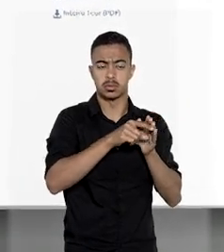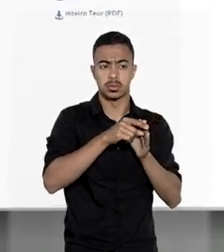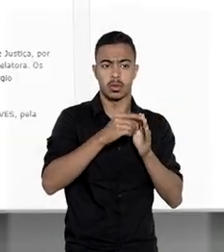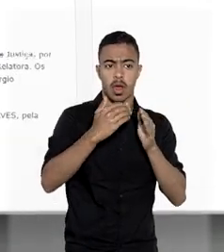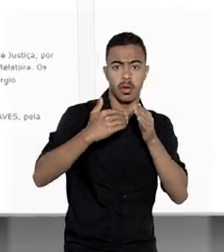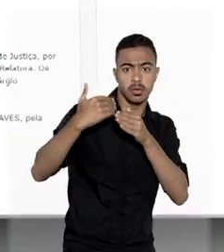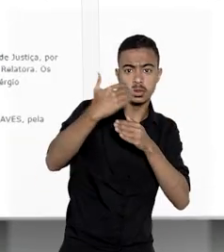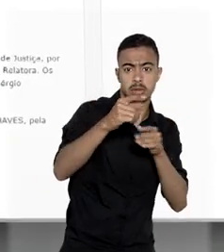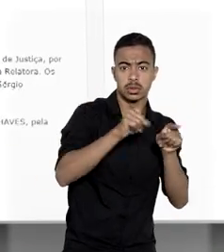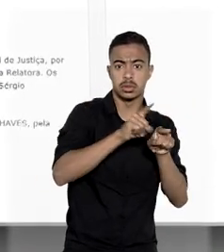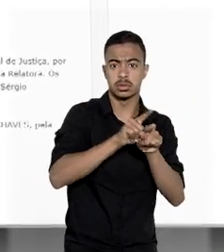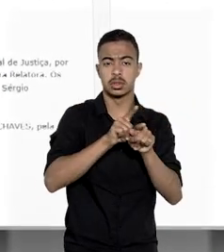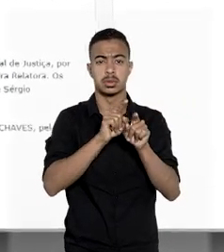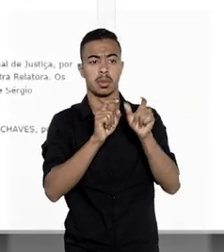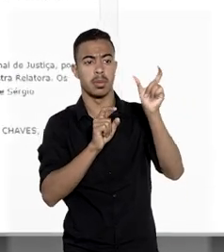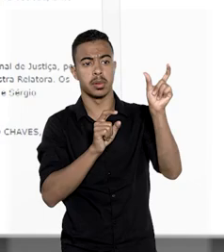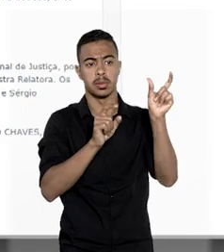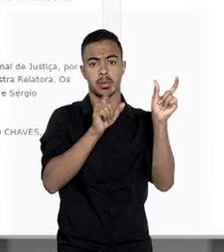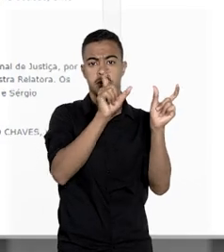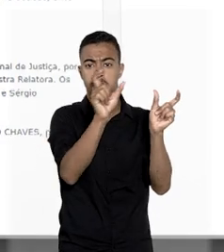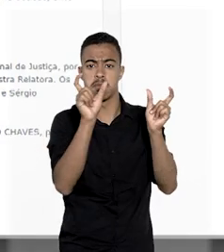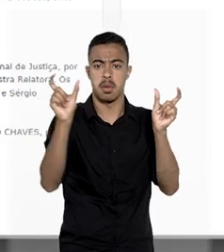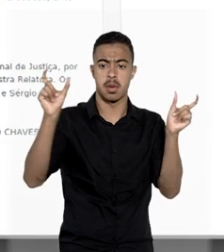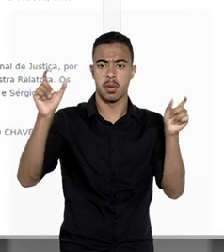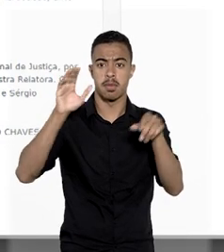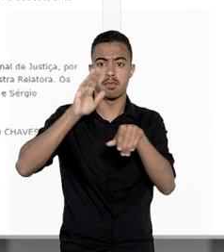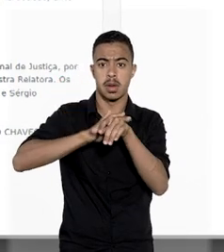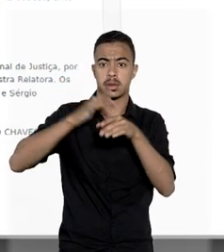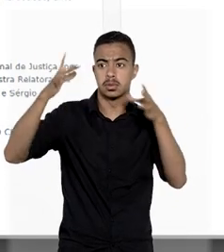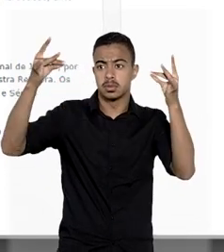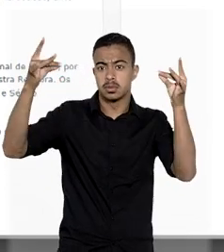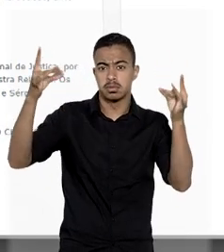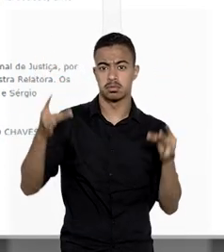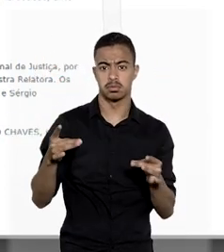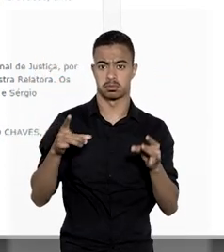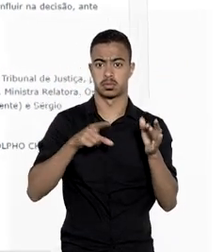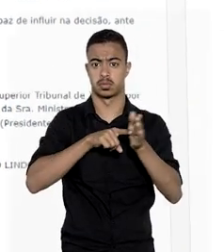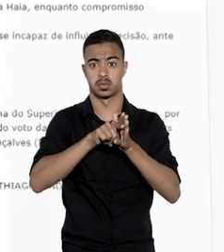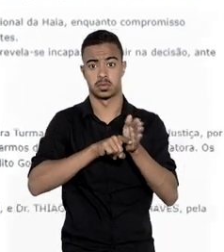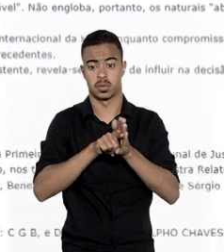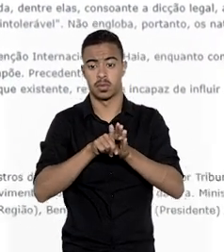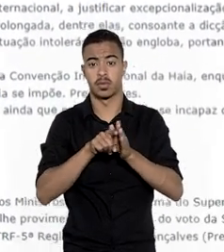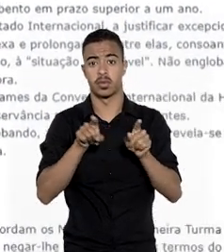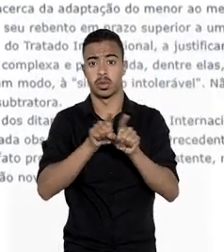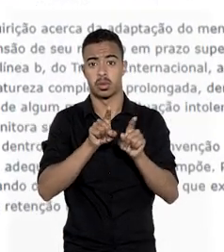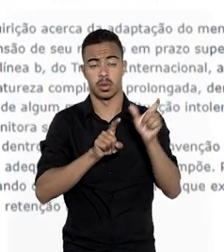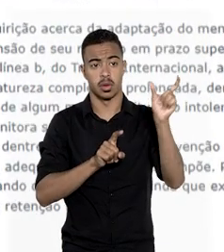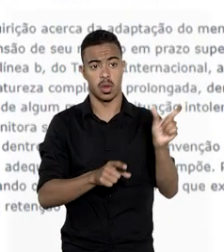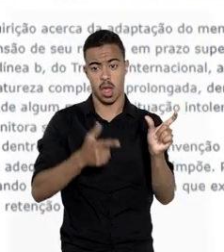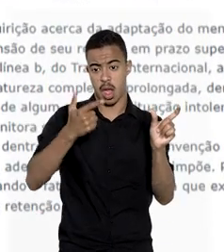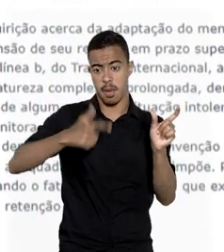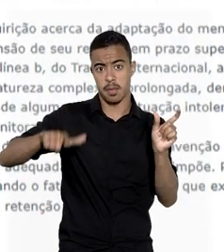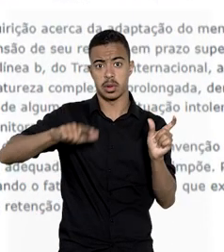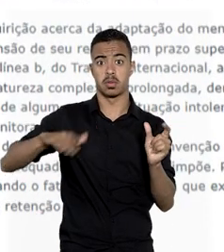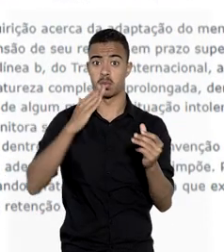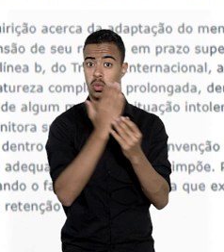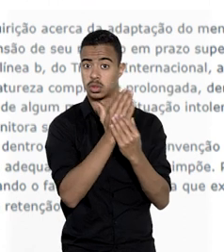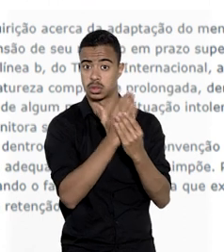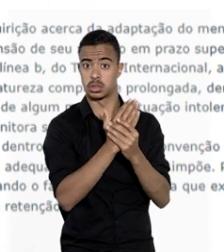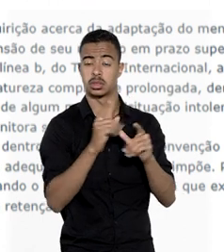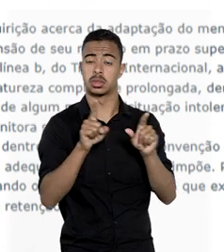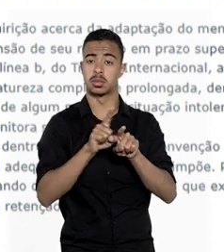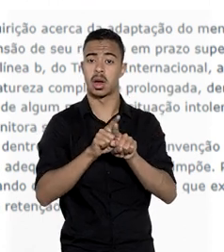e o uso de diversos filtros para restringir ainda mais a sua pesquisa, com destaque para a filtragem por